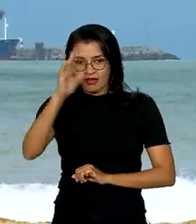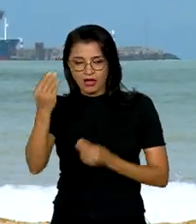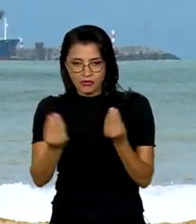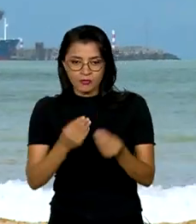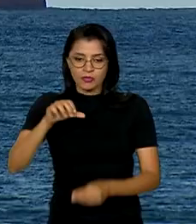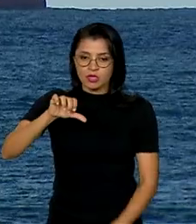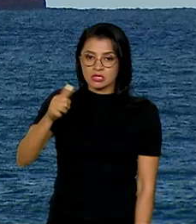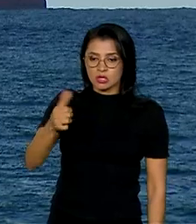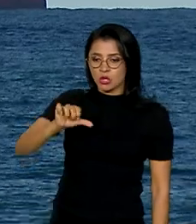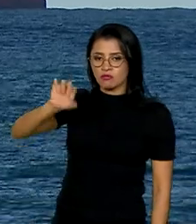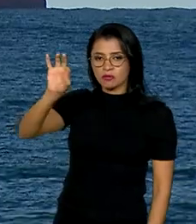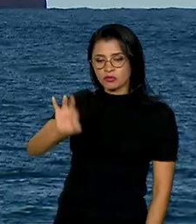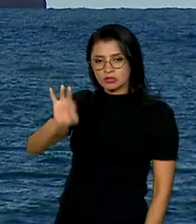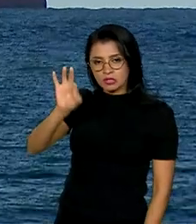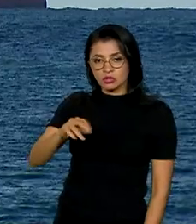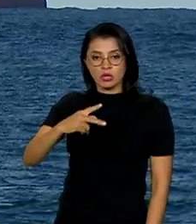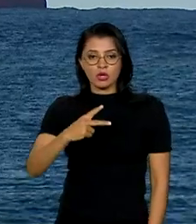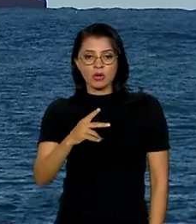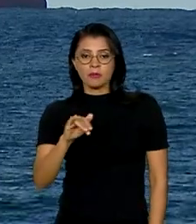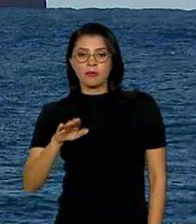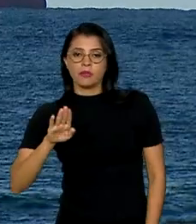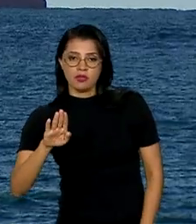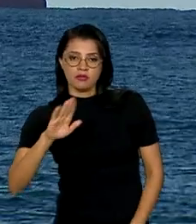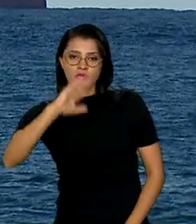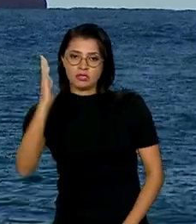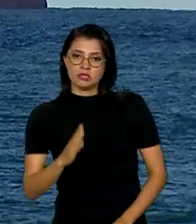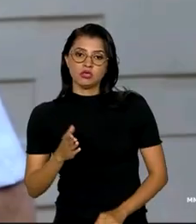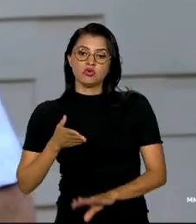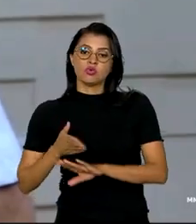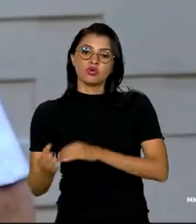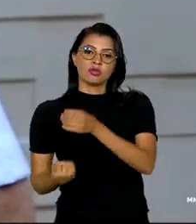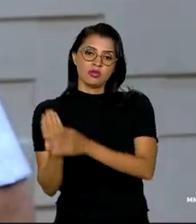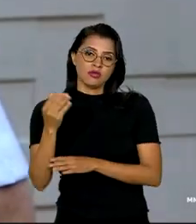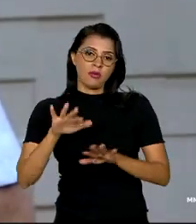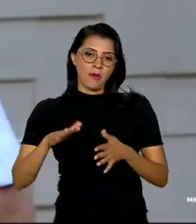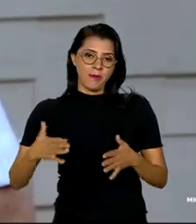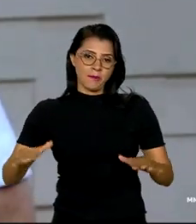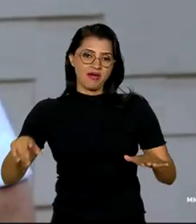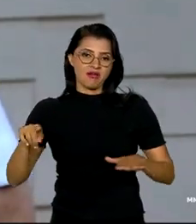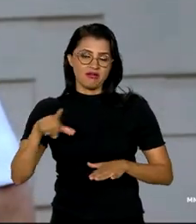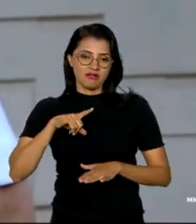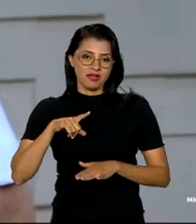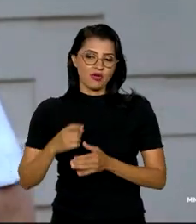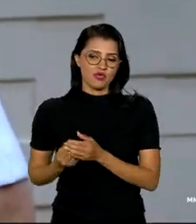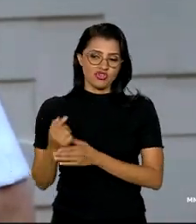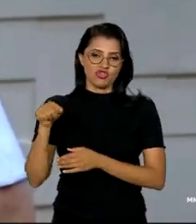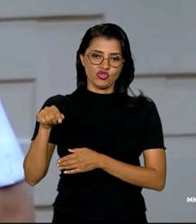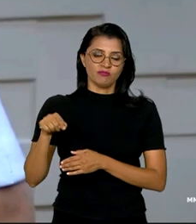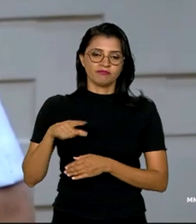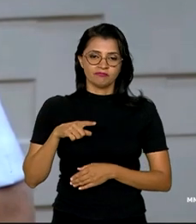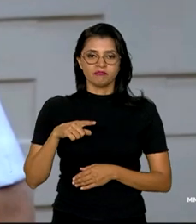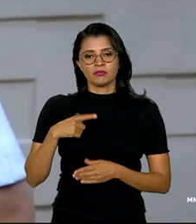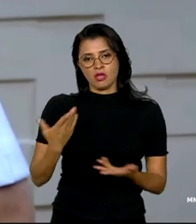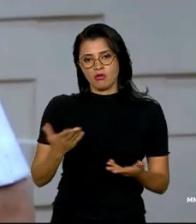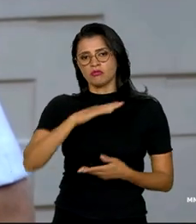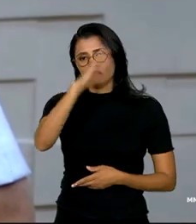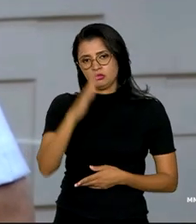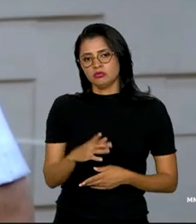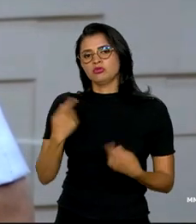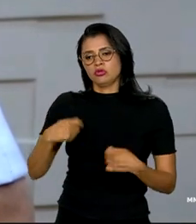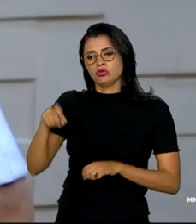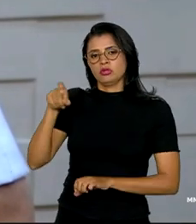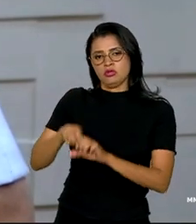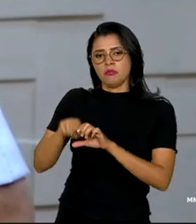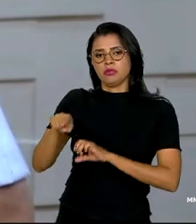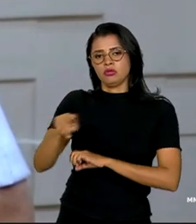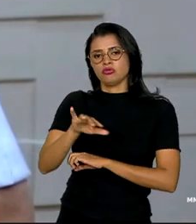19% do PIB brasileiro tem origem no mar. Neste nosso Brasil, nós dependemos do mar. Esta